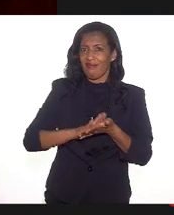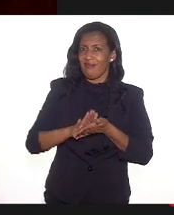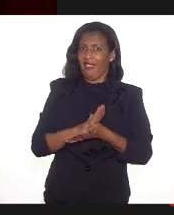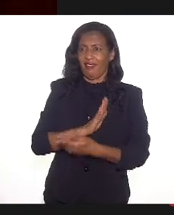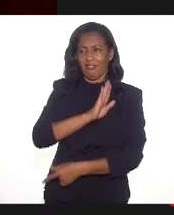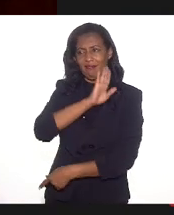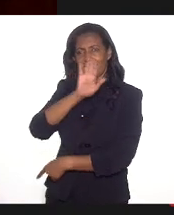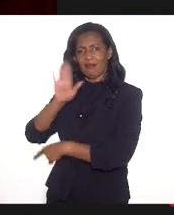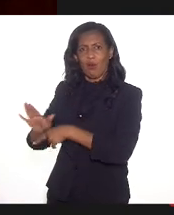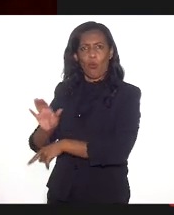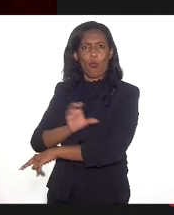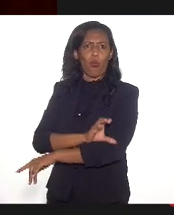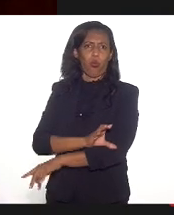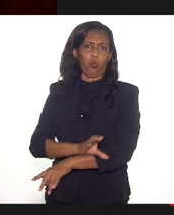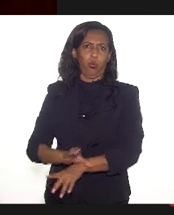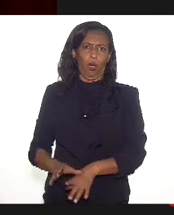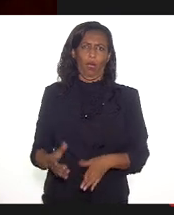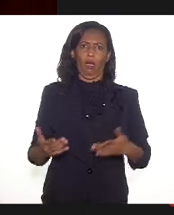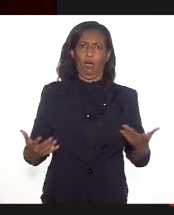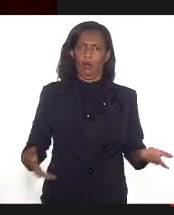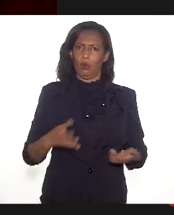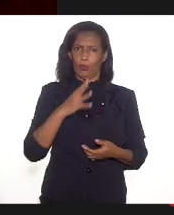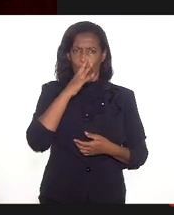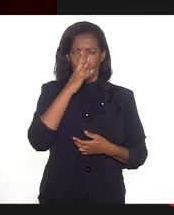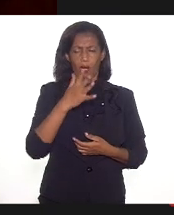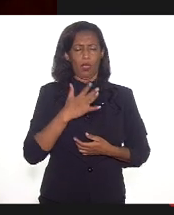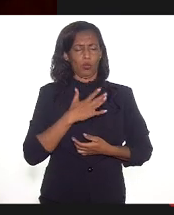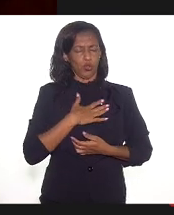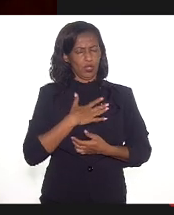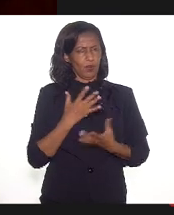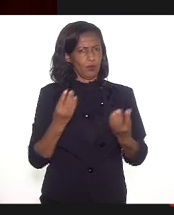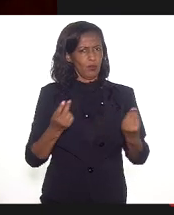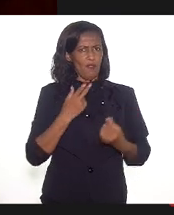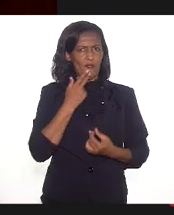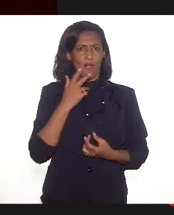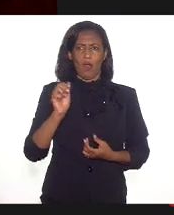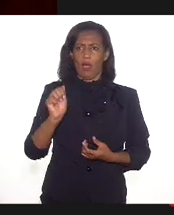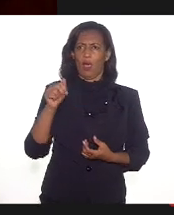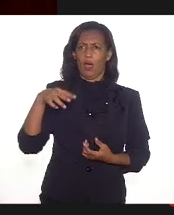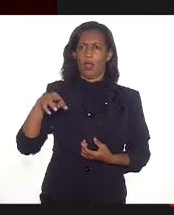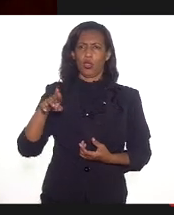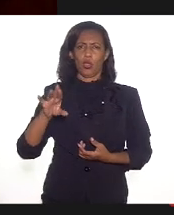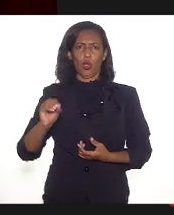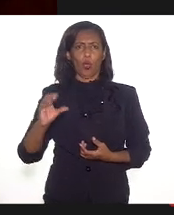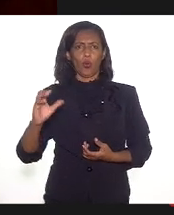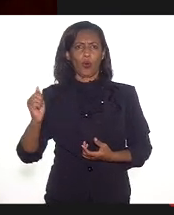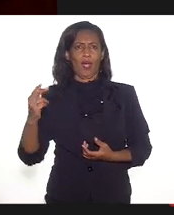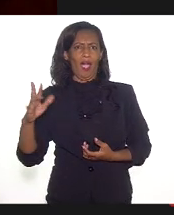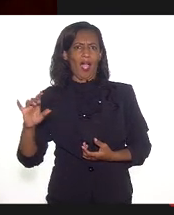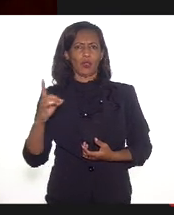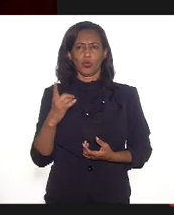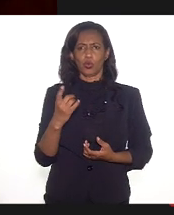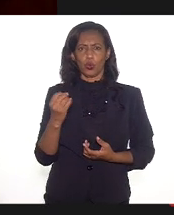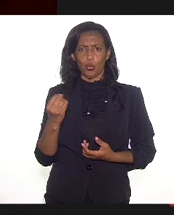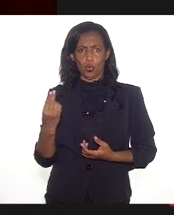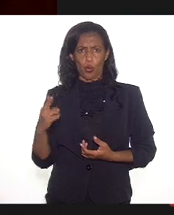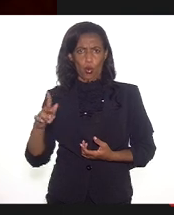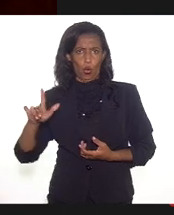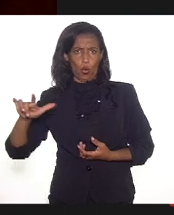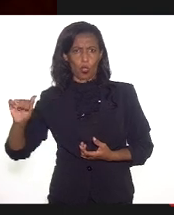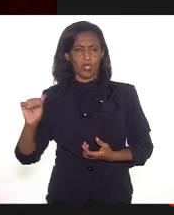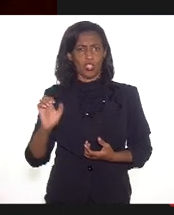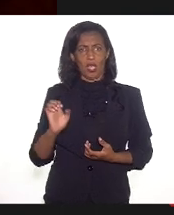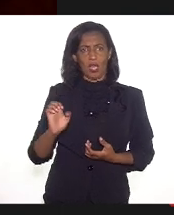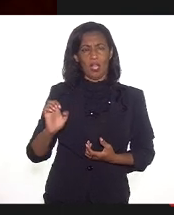cultural. Isso é um absurdo. Eu gostei muito das falas de Antônio Carlos, de Douglas, Heloísa, de todos os que me antecederam.